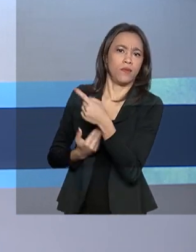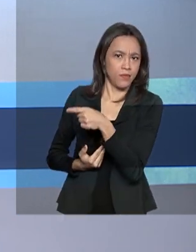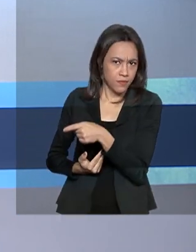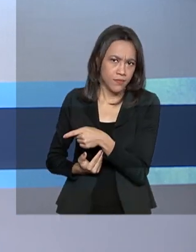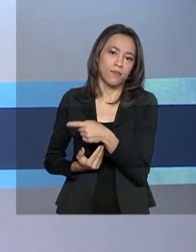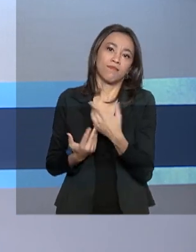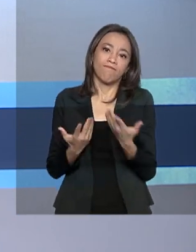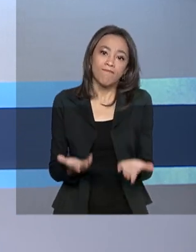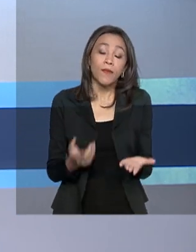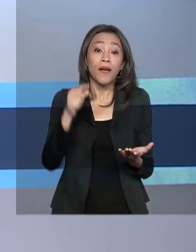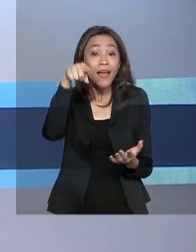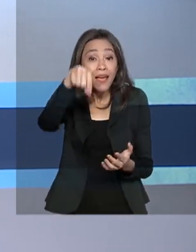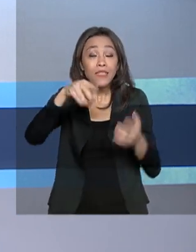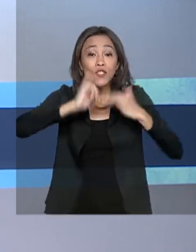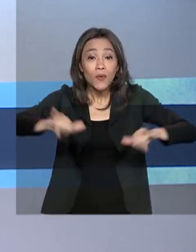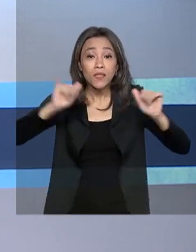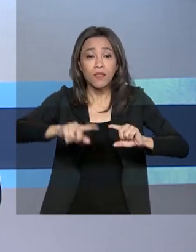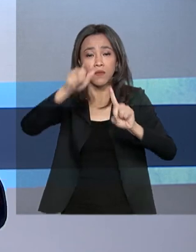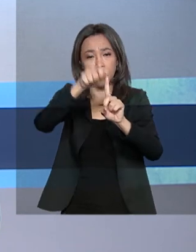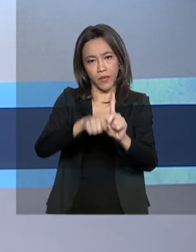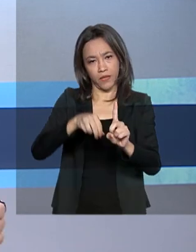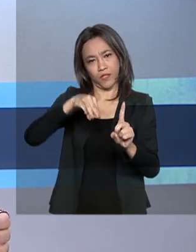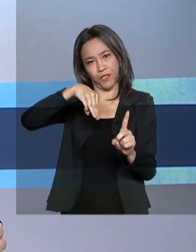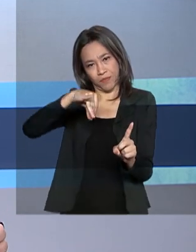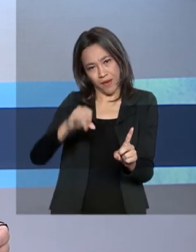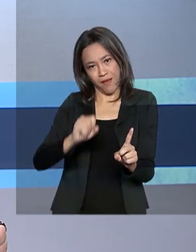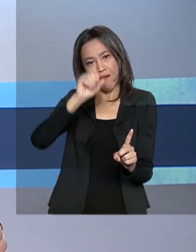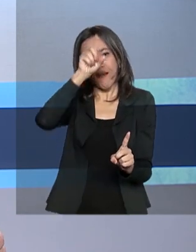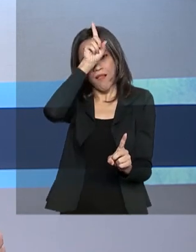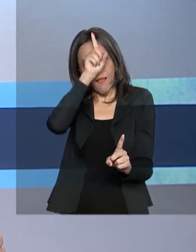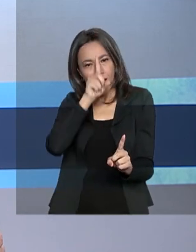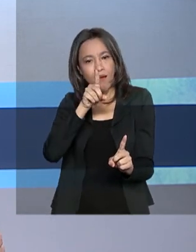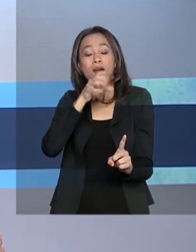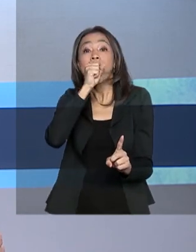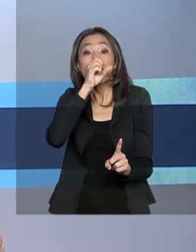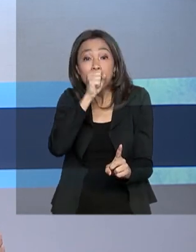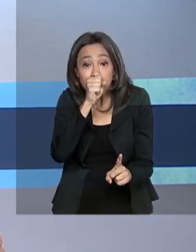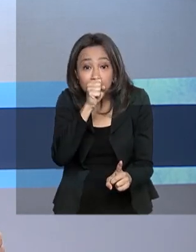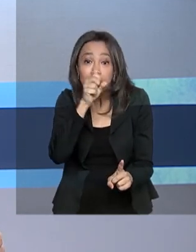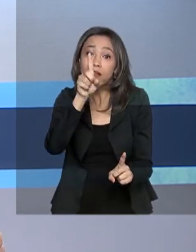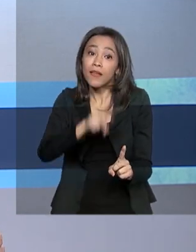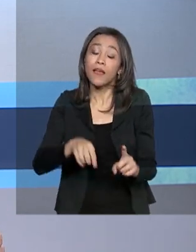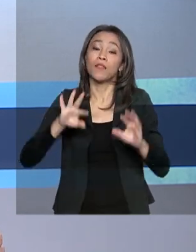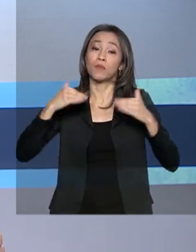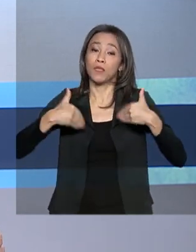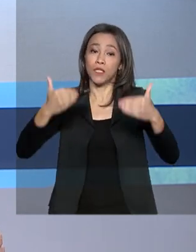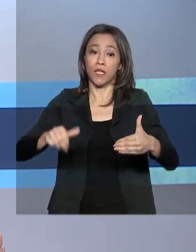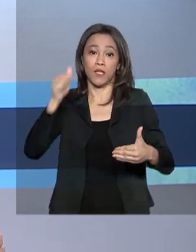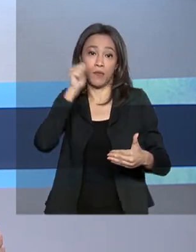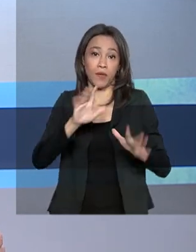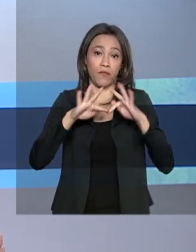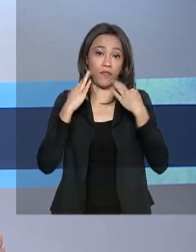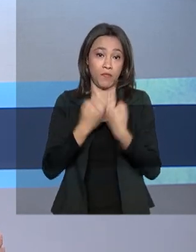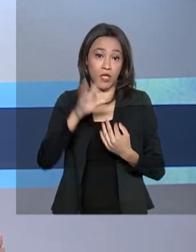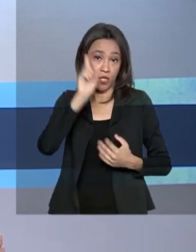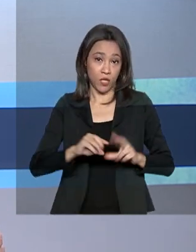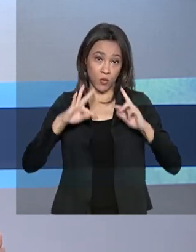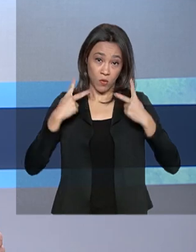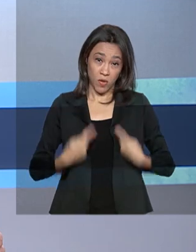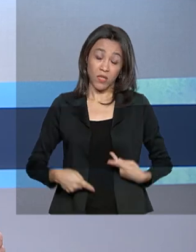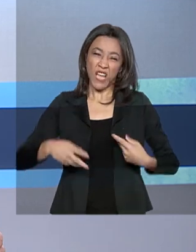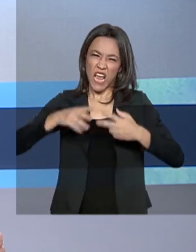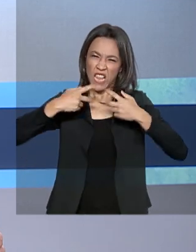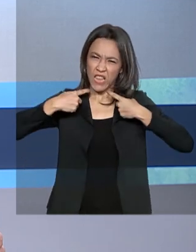A campanha Maio Laranja do Ministério da Mulher, da Família e dos Direitos Humanos quer incentivar as denúncias de violência